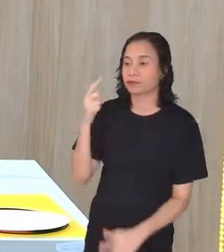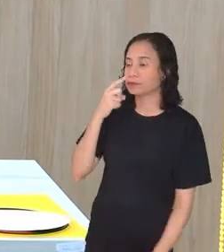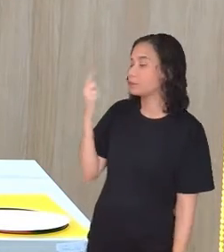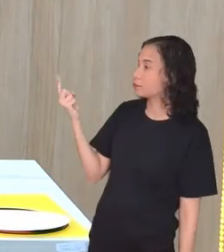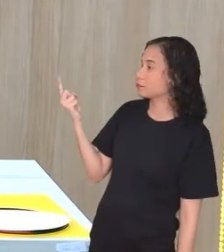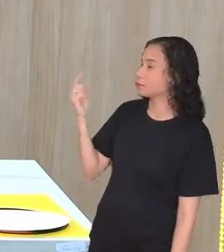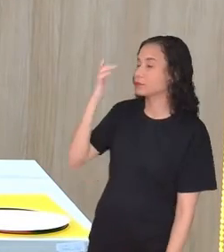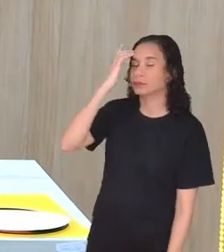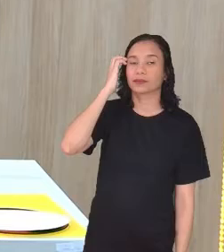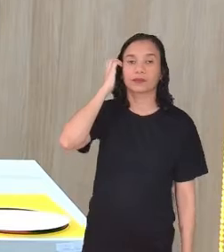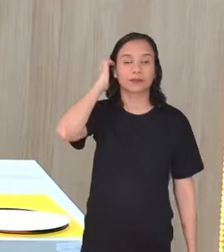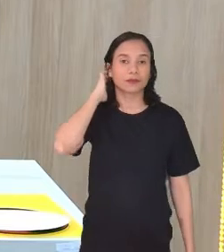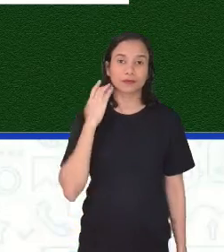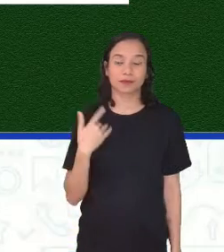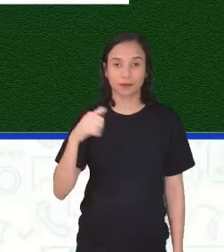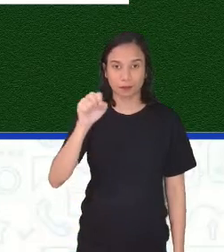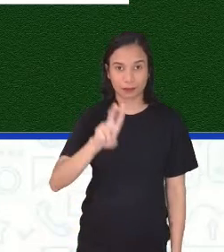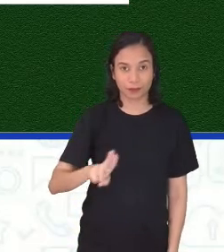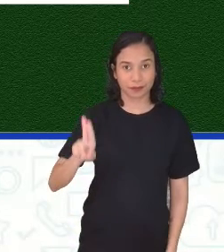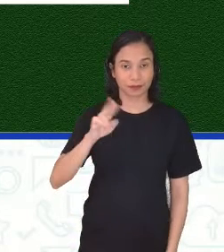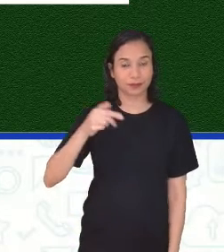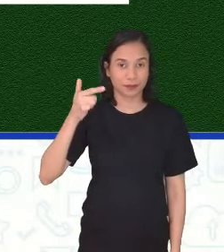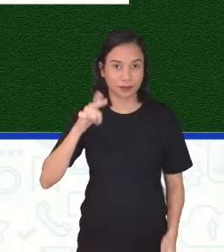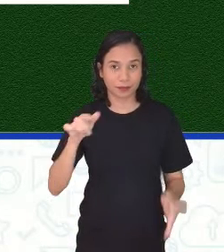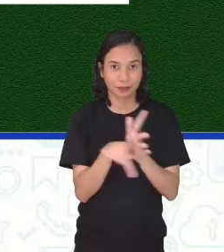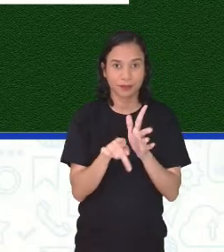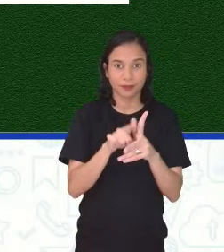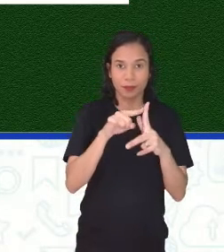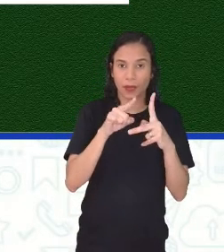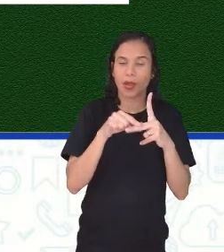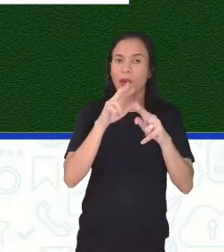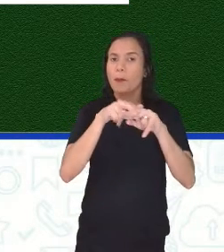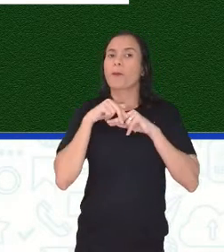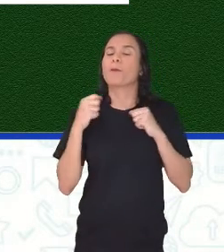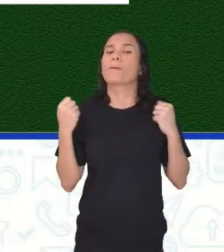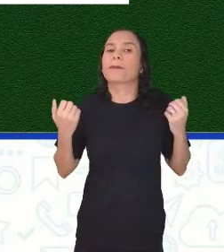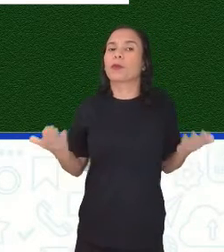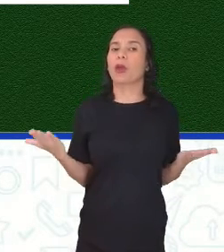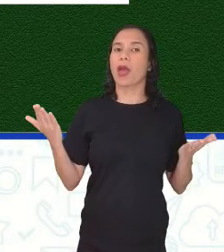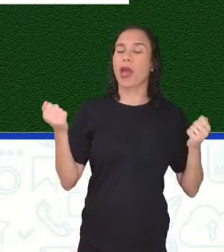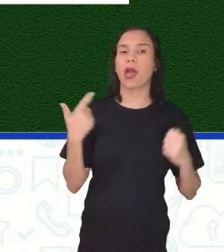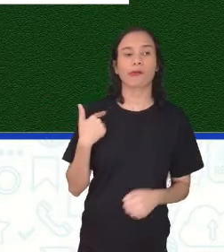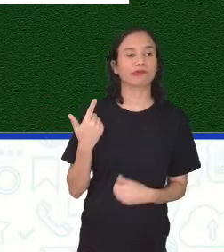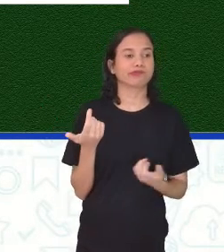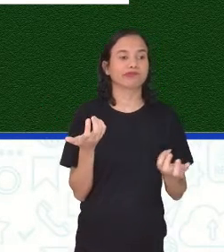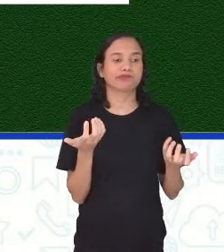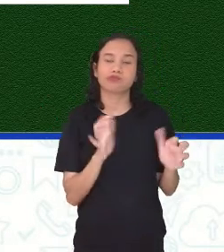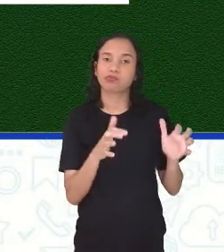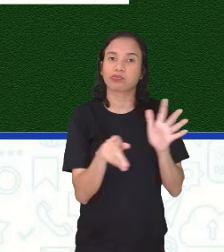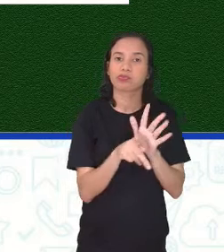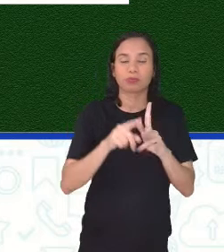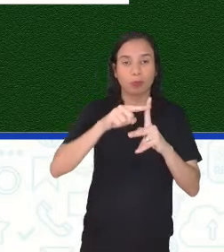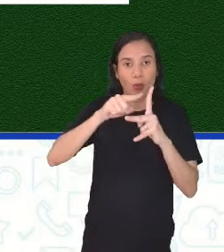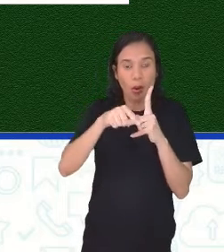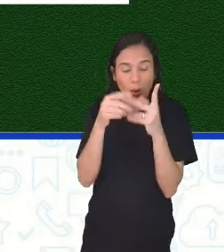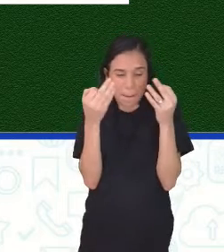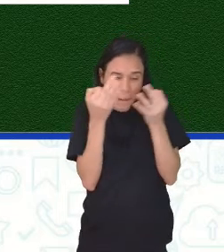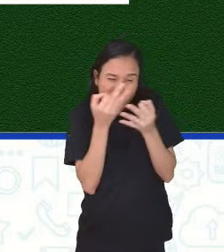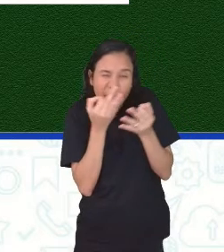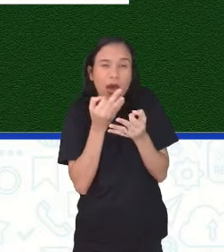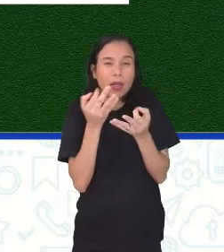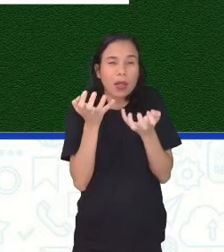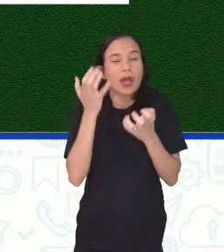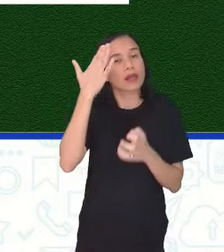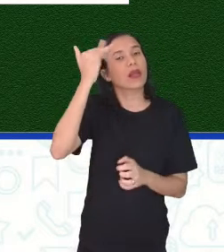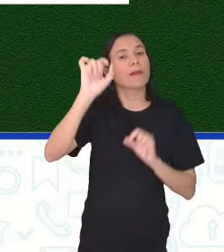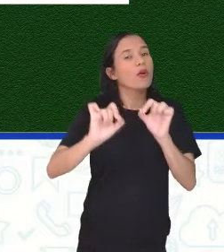aqui, que foi o que eu medi os ângulos. Por quê? Porque eu não queria a medida do ângulo exata. Eu queria